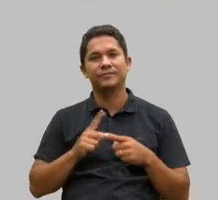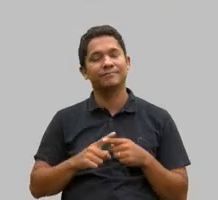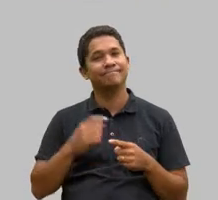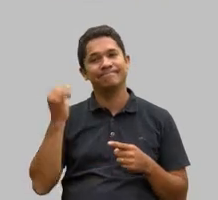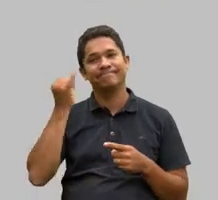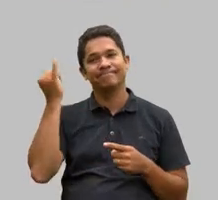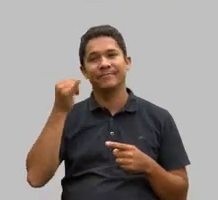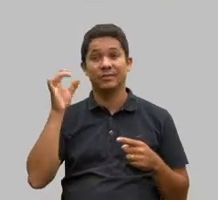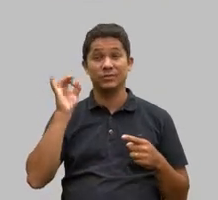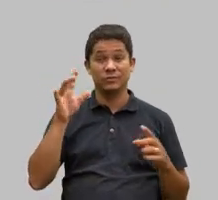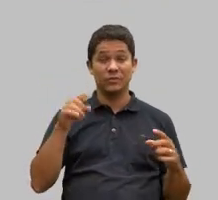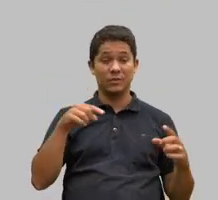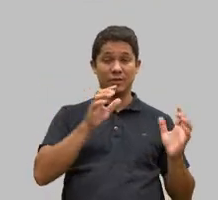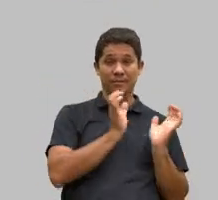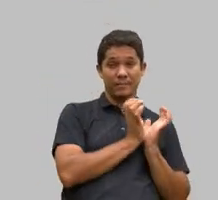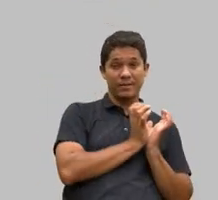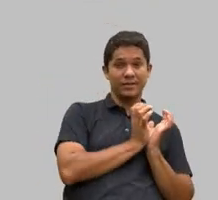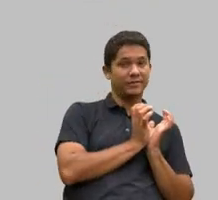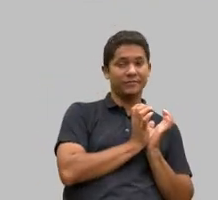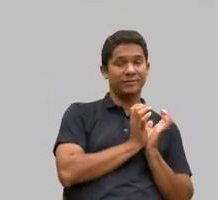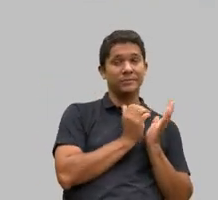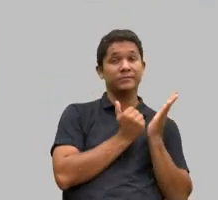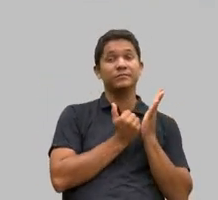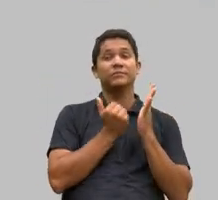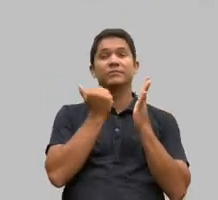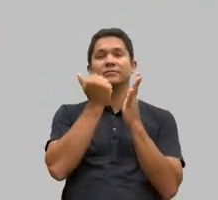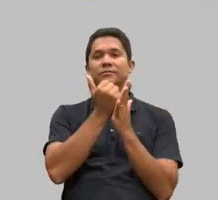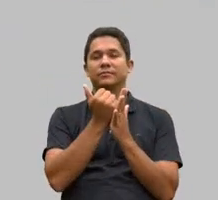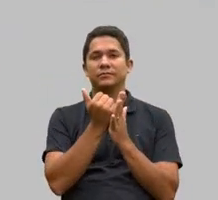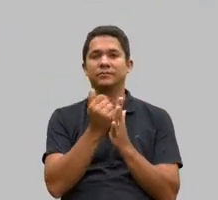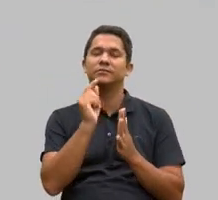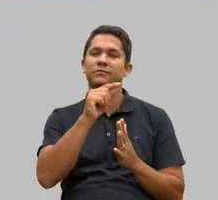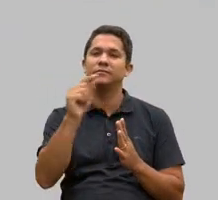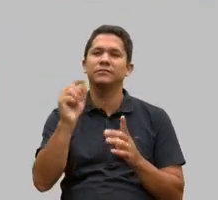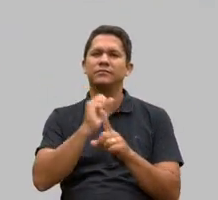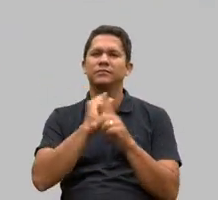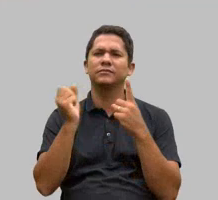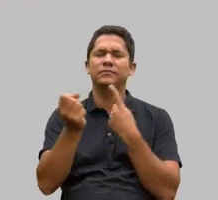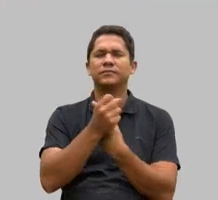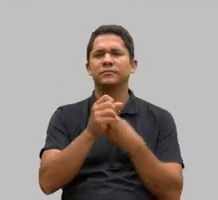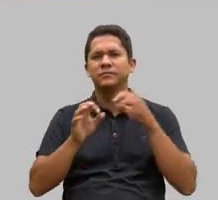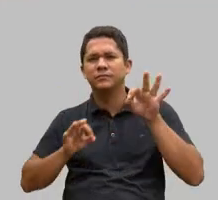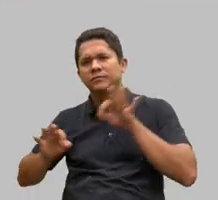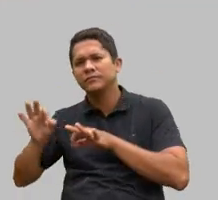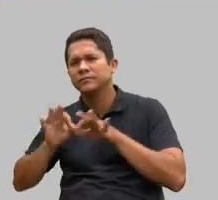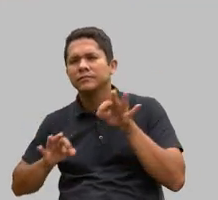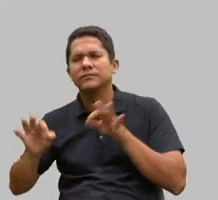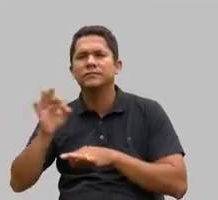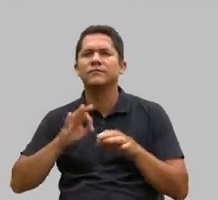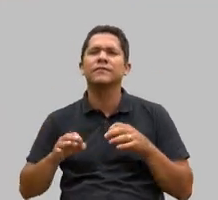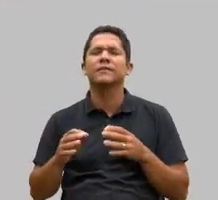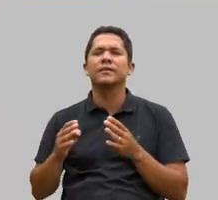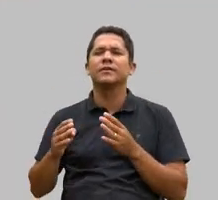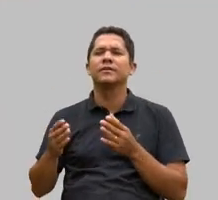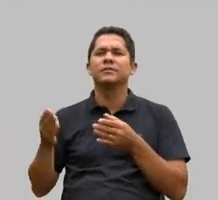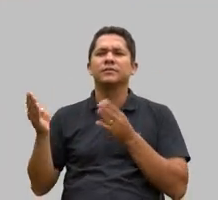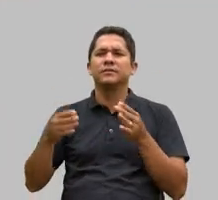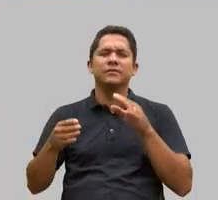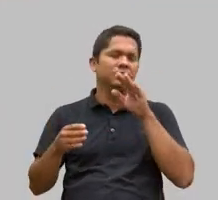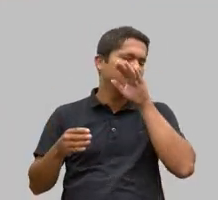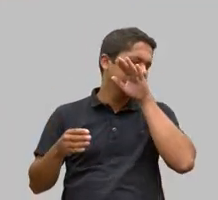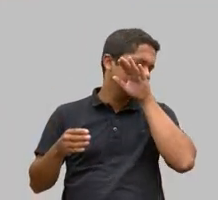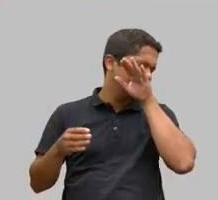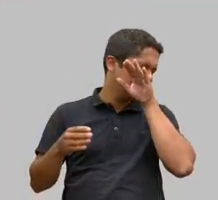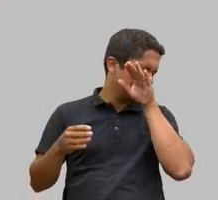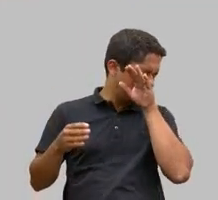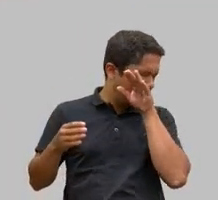discutir essa parcela da sociedade que se organizou e chega em lugares que muitas das vezes